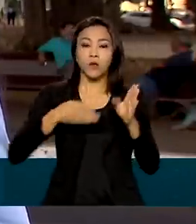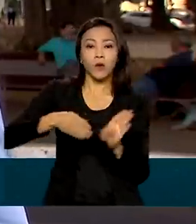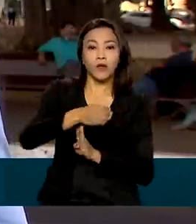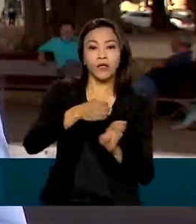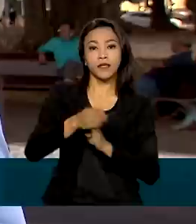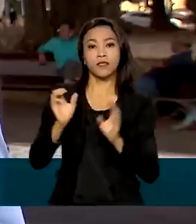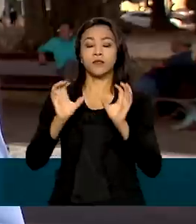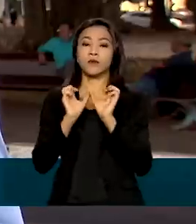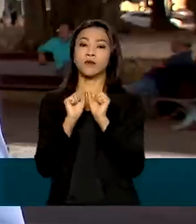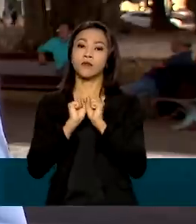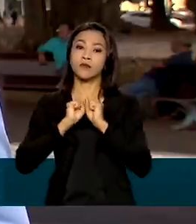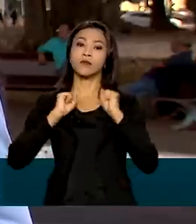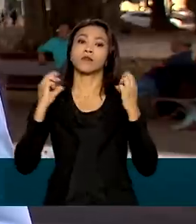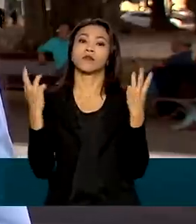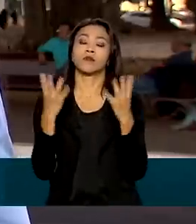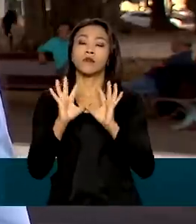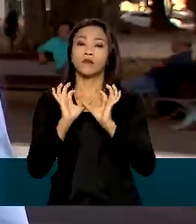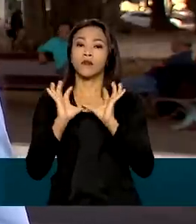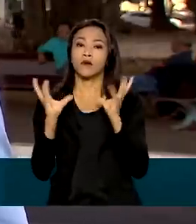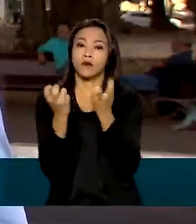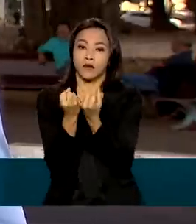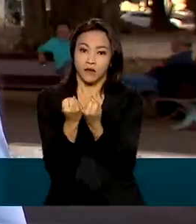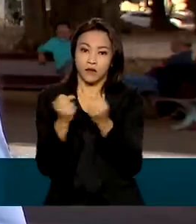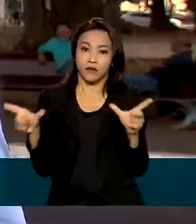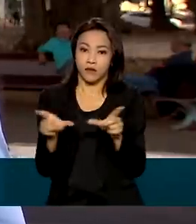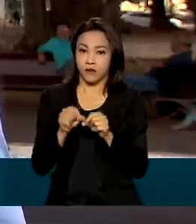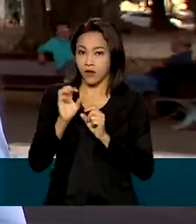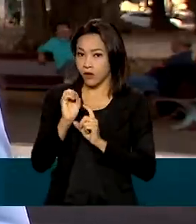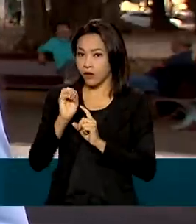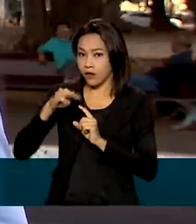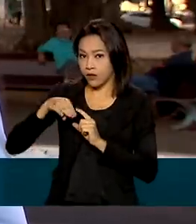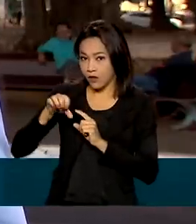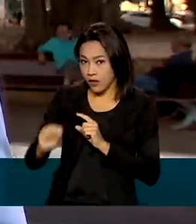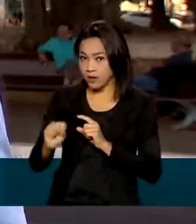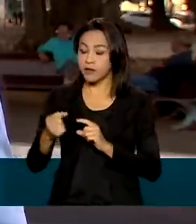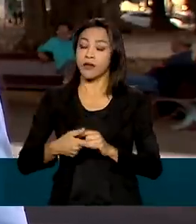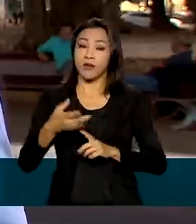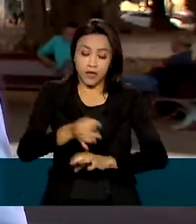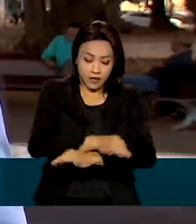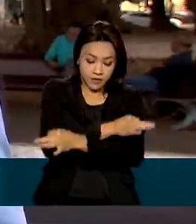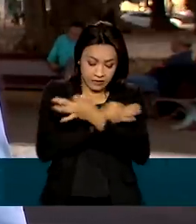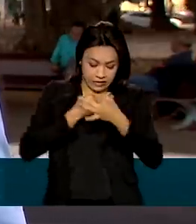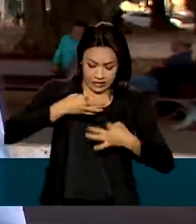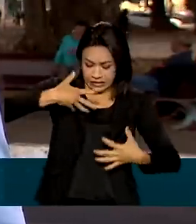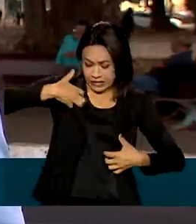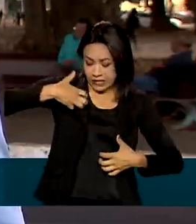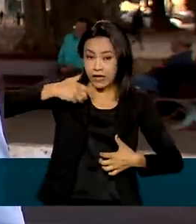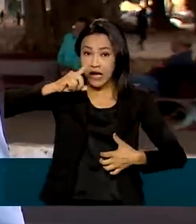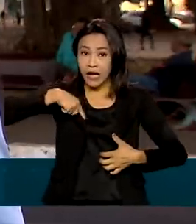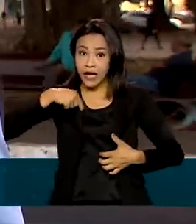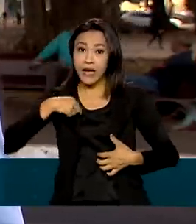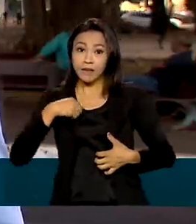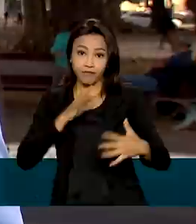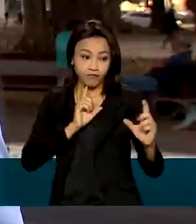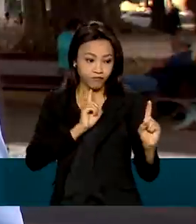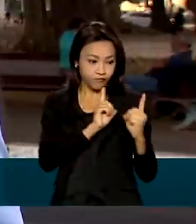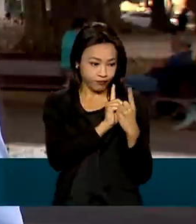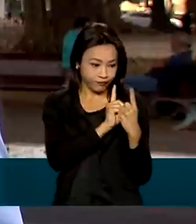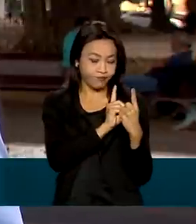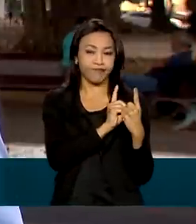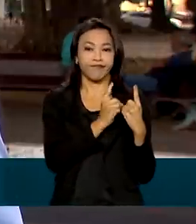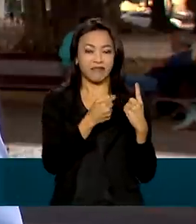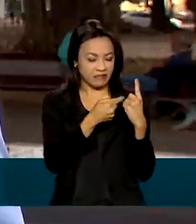Organização Mundial da Saúde. A transmissão da varíola dos macacos ocorre principalmente por meio de contato pessoal com